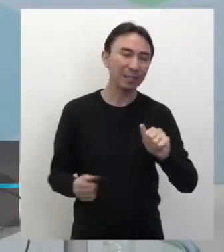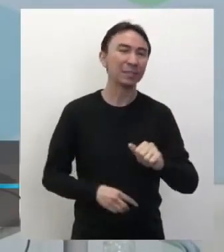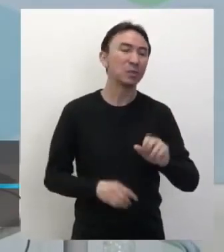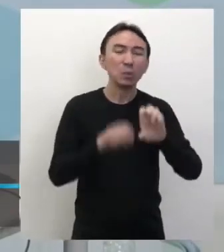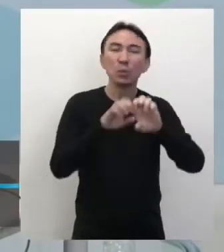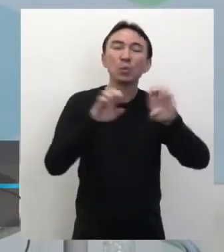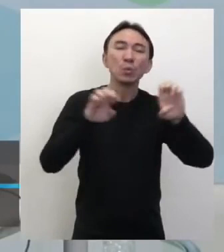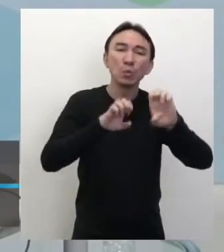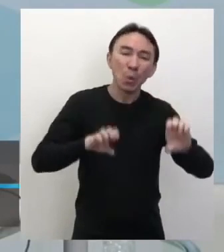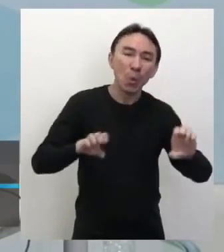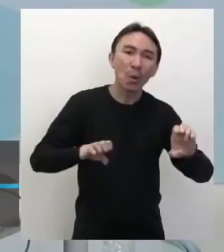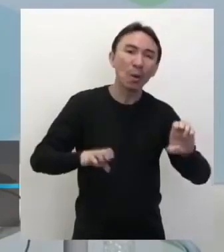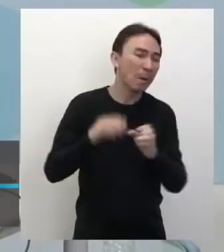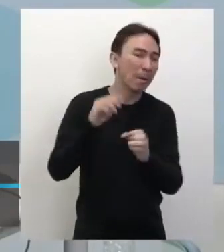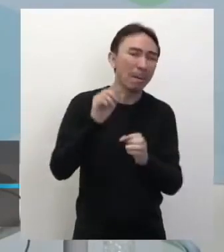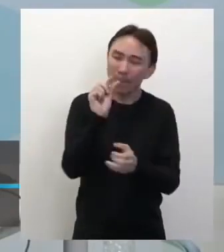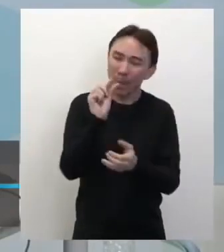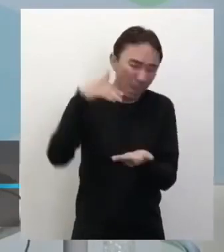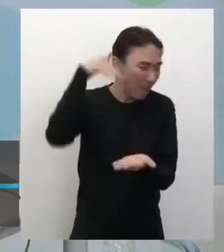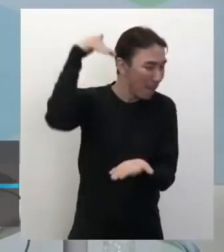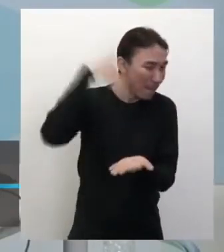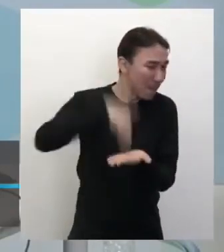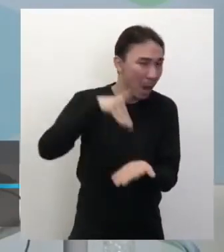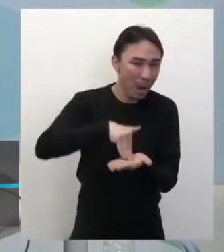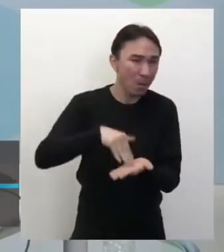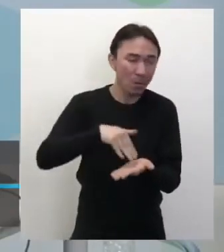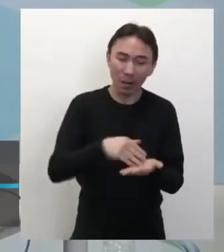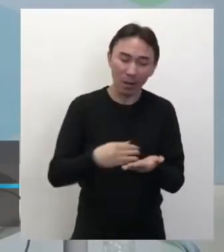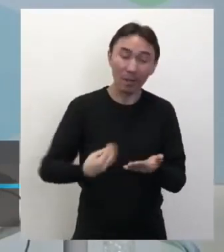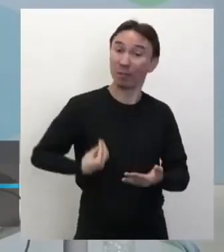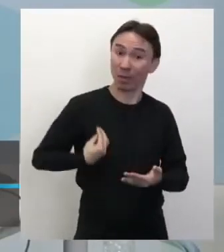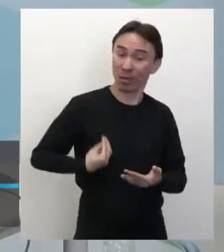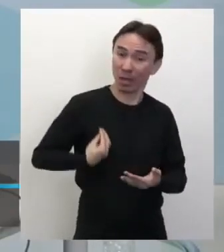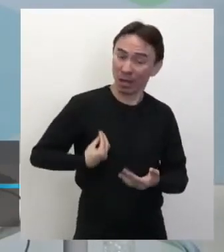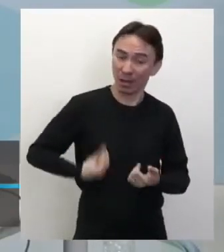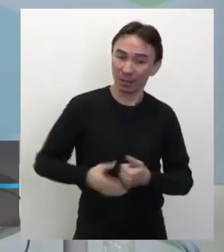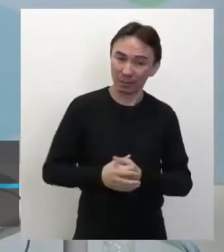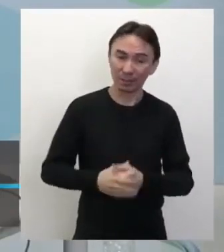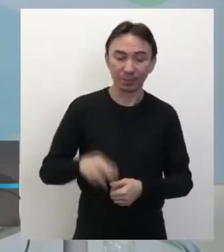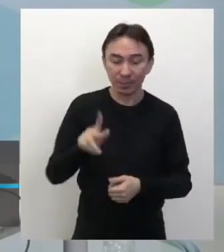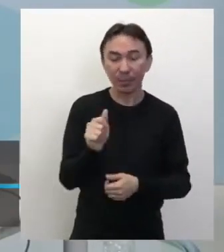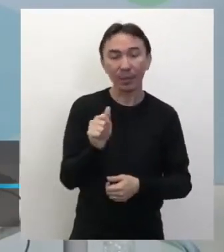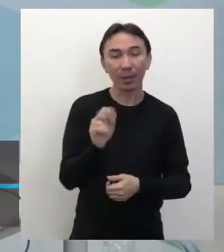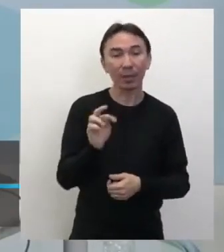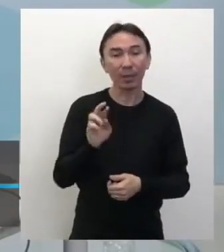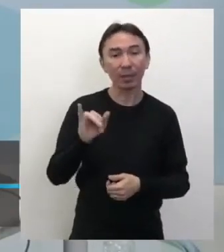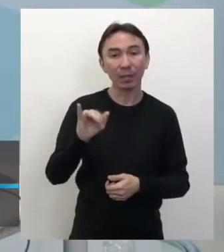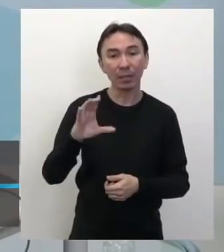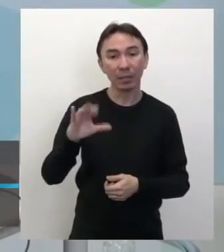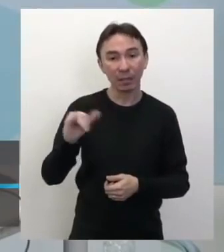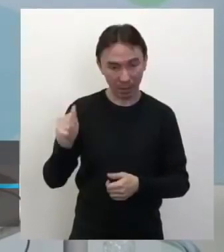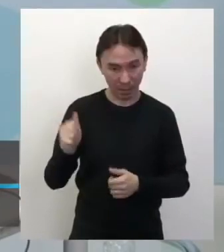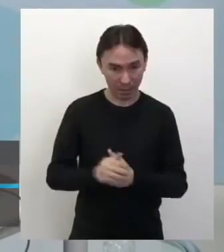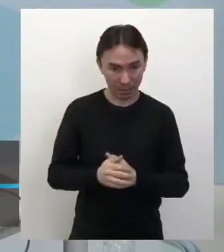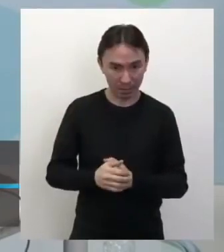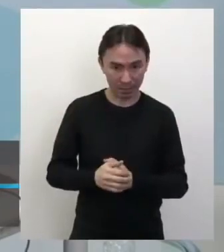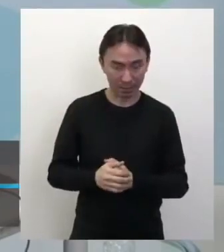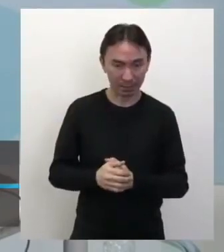unidade que forma um ser vivo, enfim. Tem a Patrícia, que é